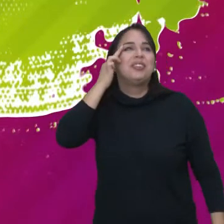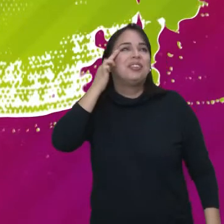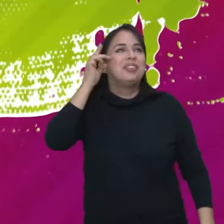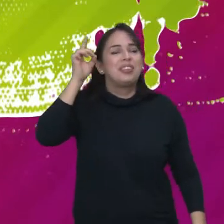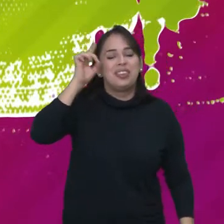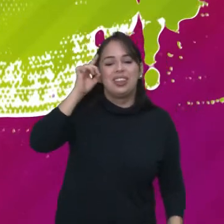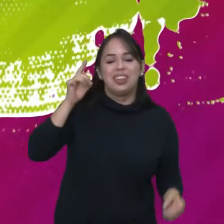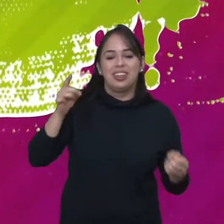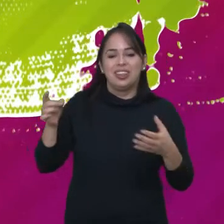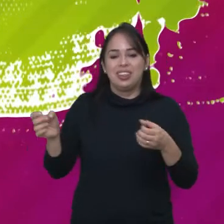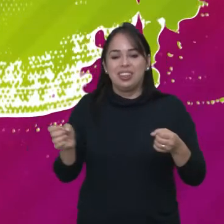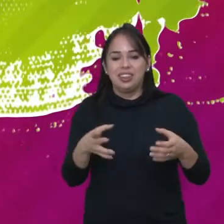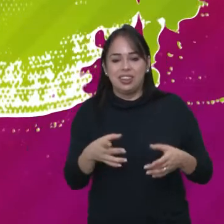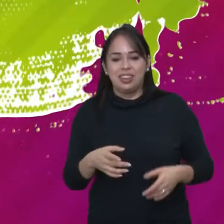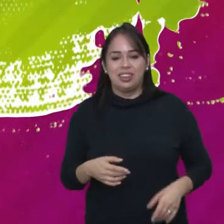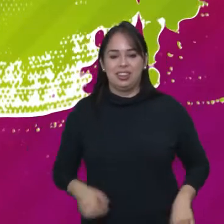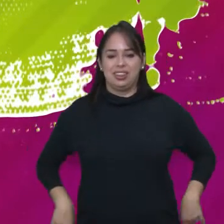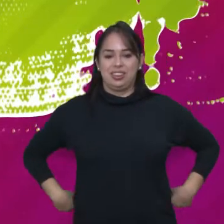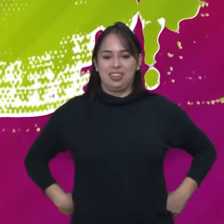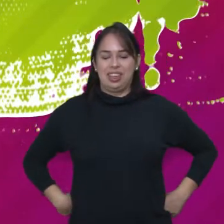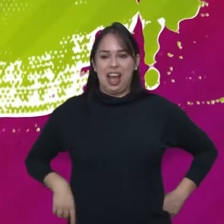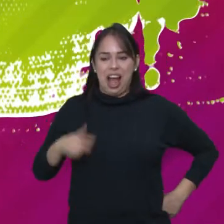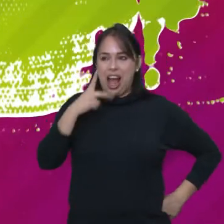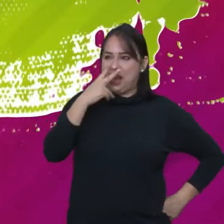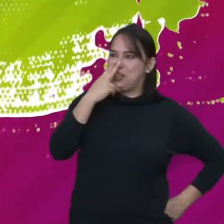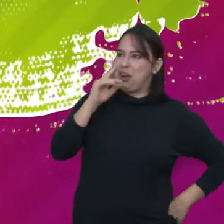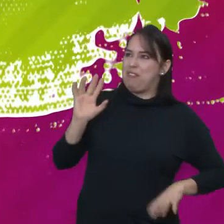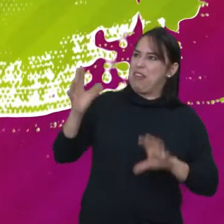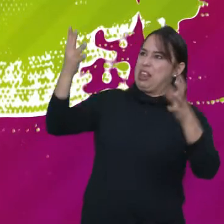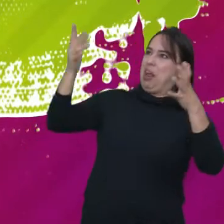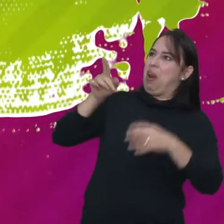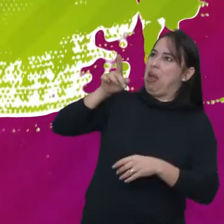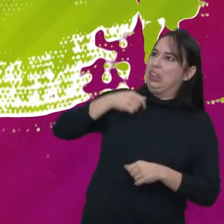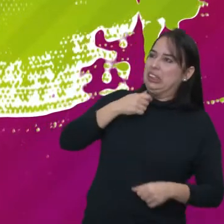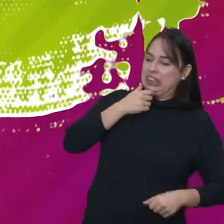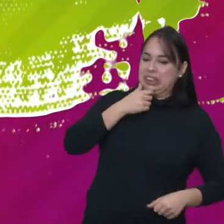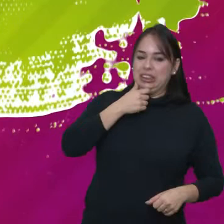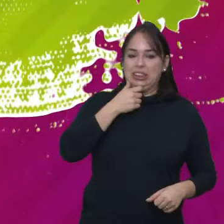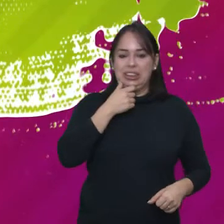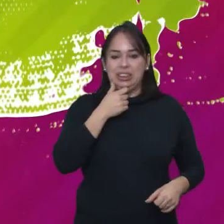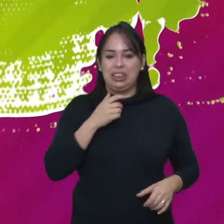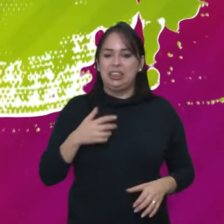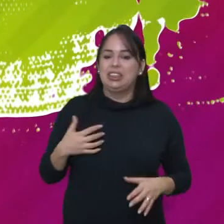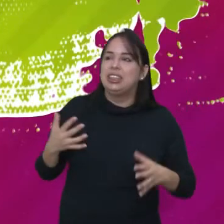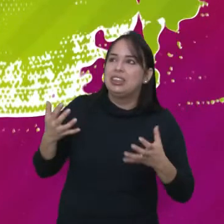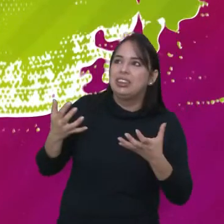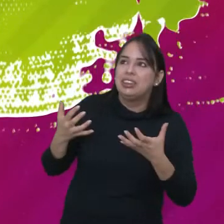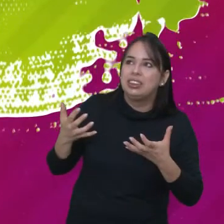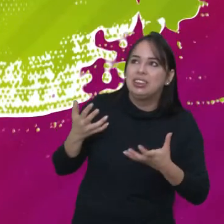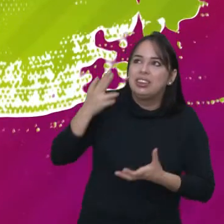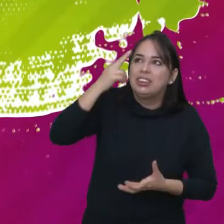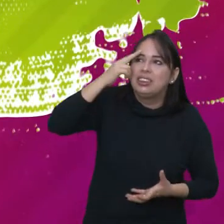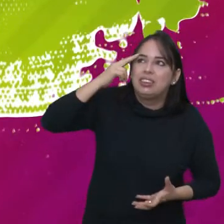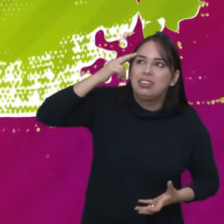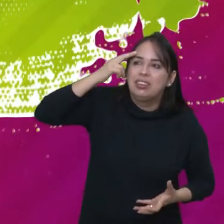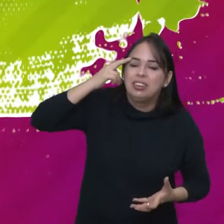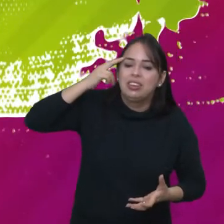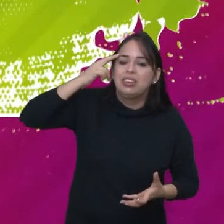As alegrias Porra, deve estar um festão aí em cima, né, irmão? É só querer Todos nossos sonhos